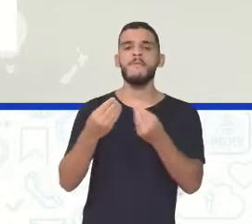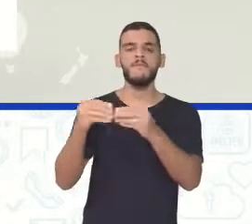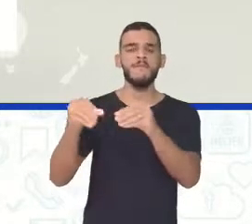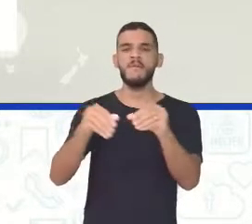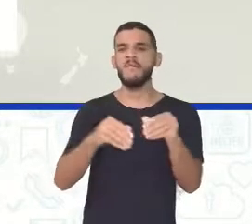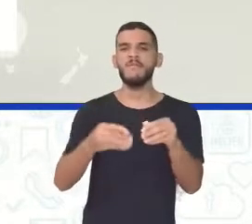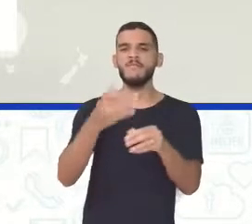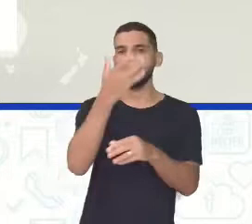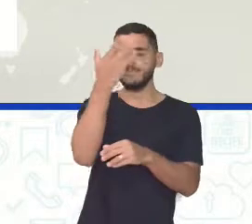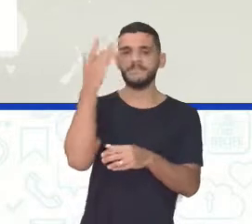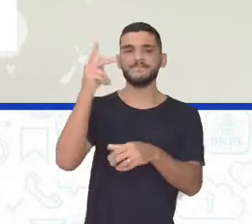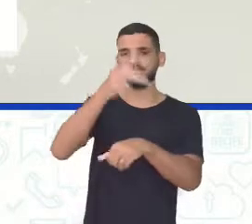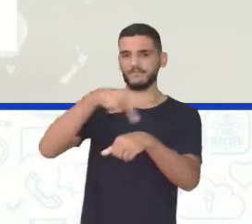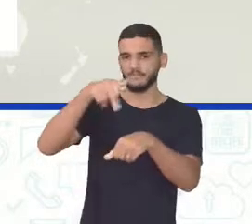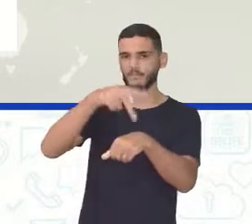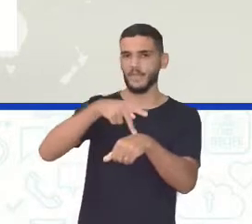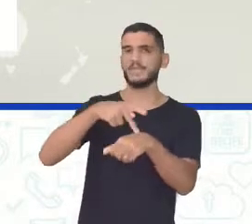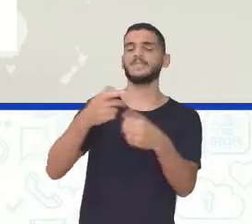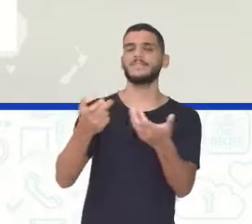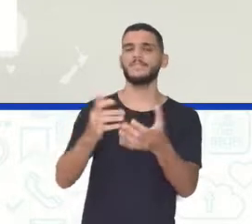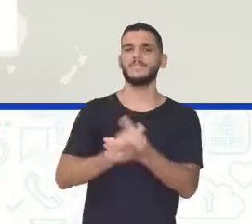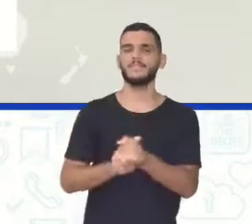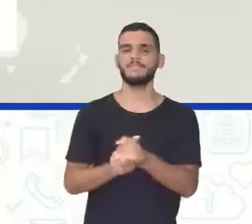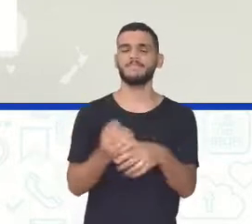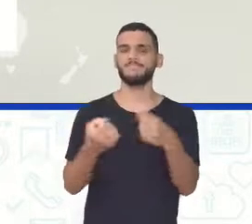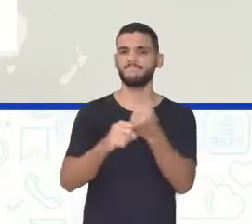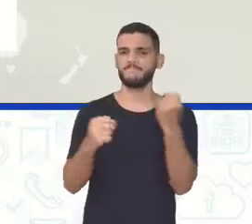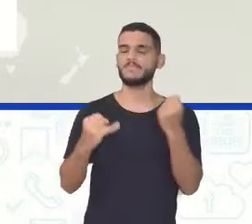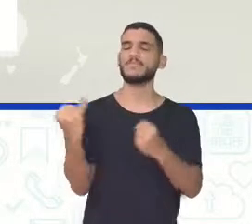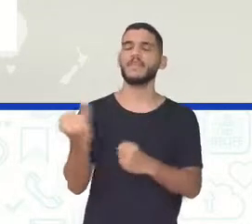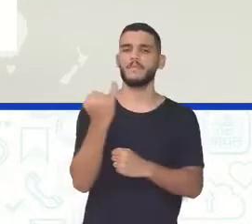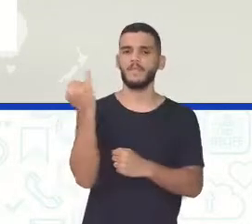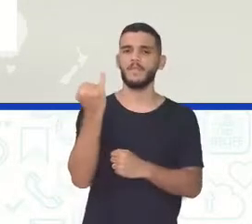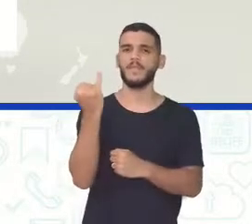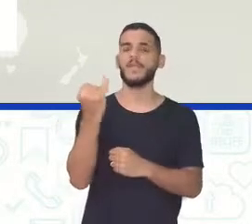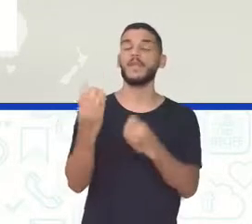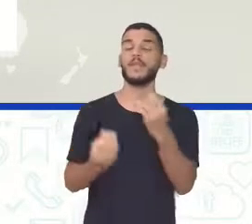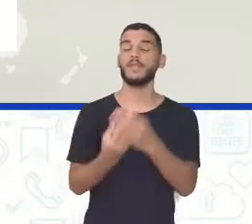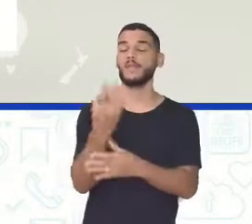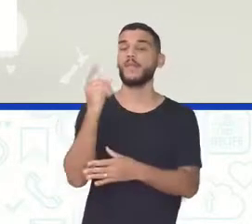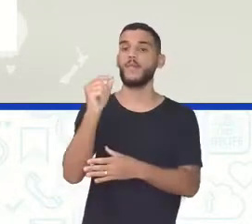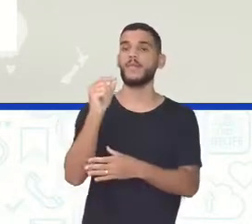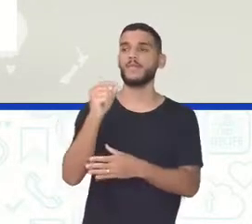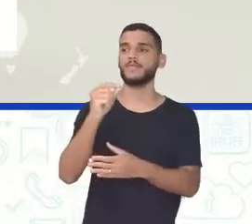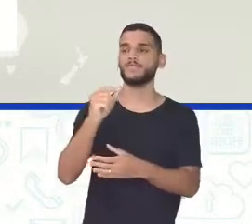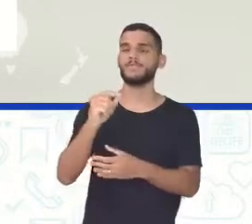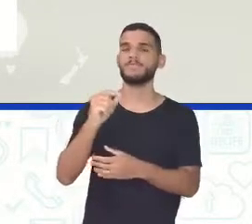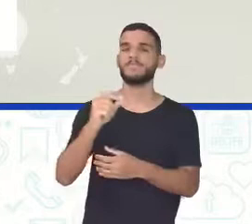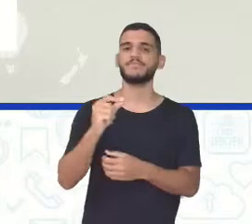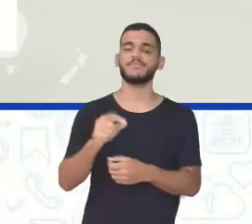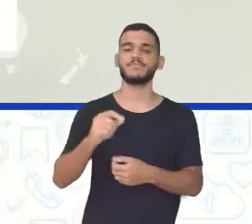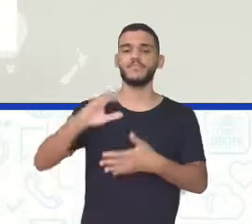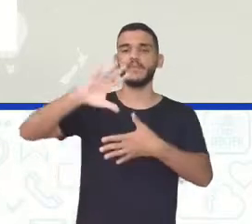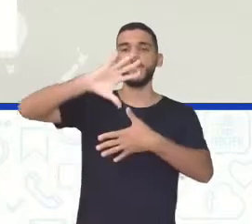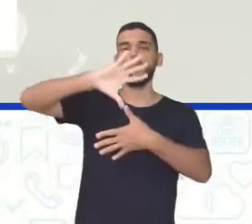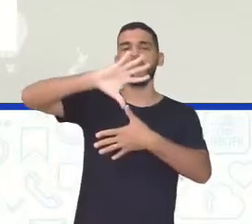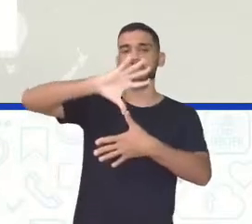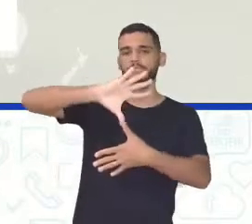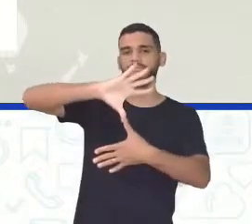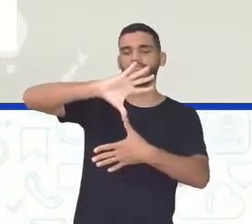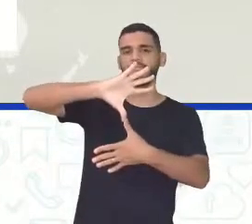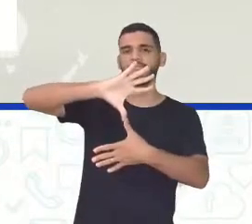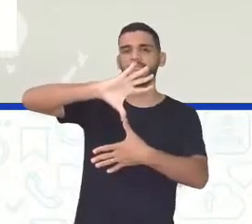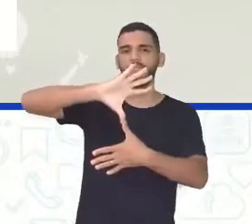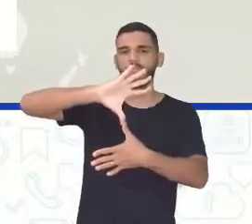por os seus países Que formam esse... Lembrar vocês Que o continente americano,